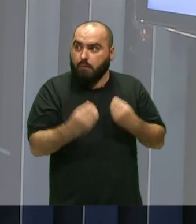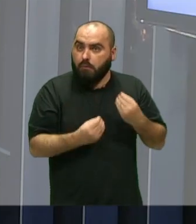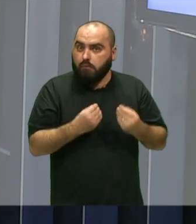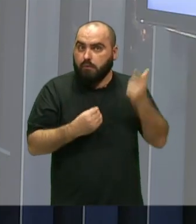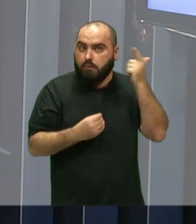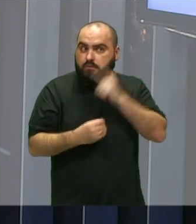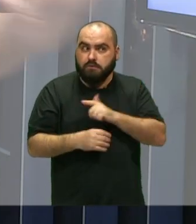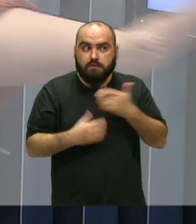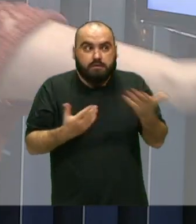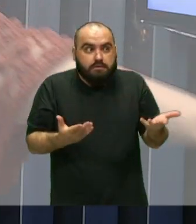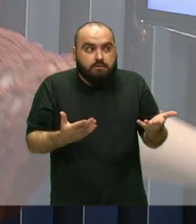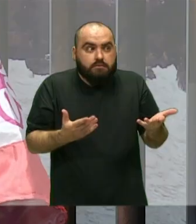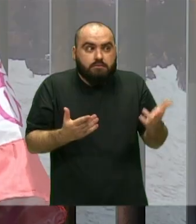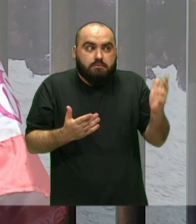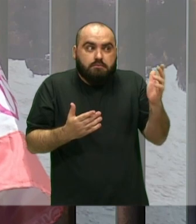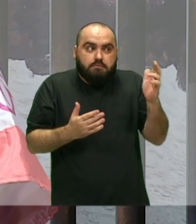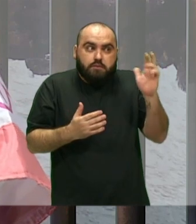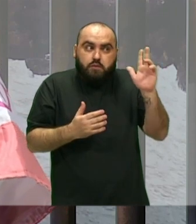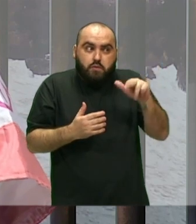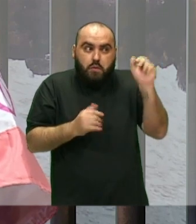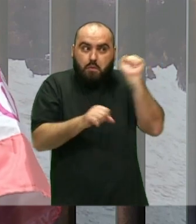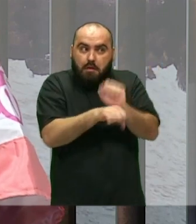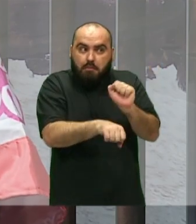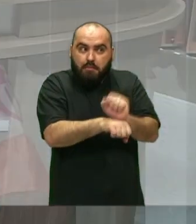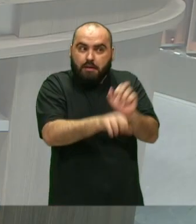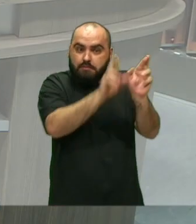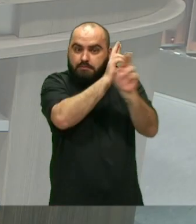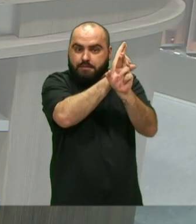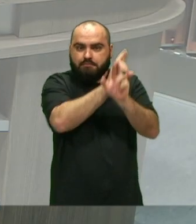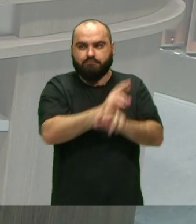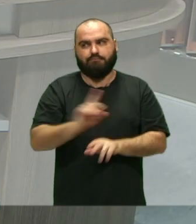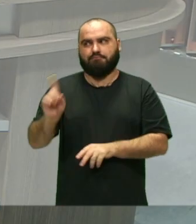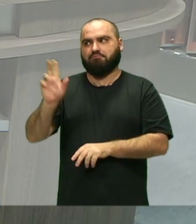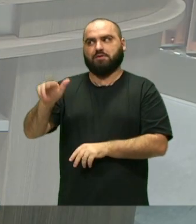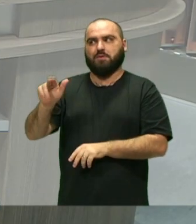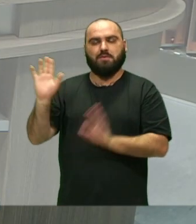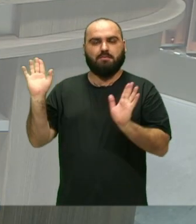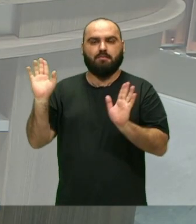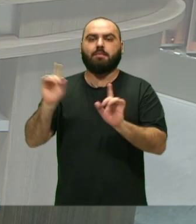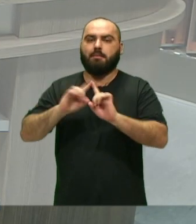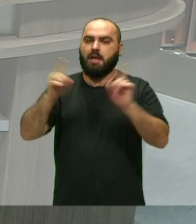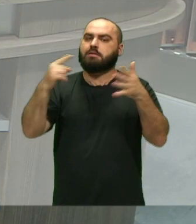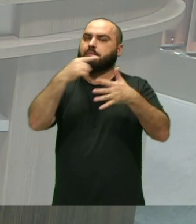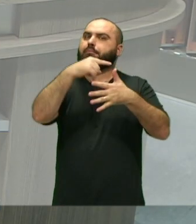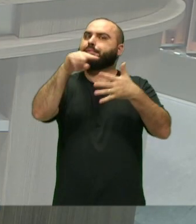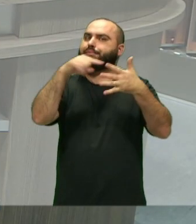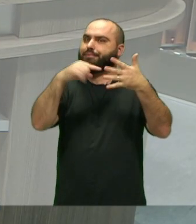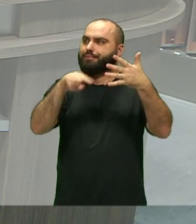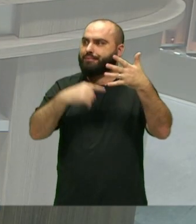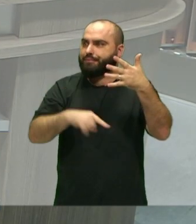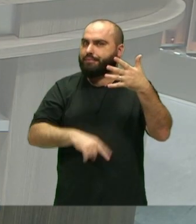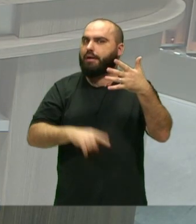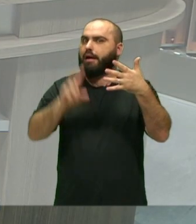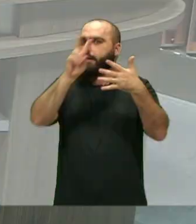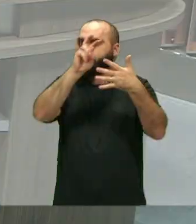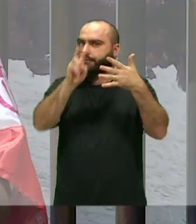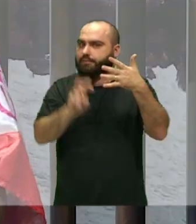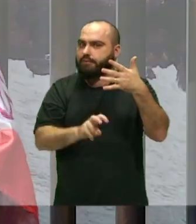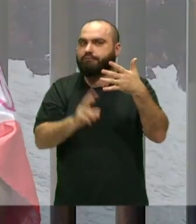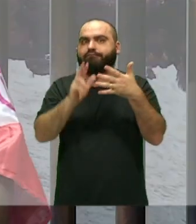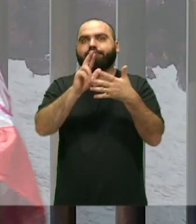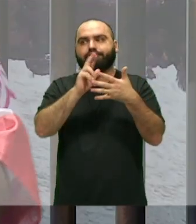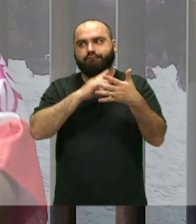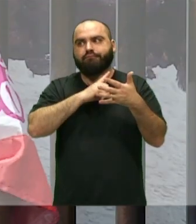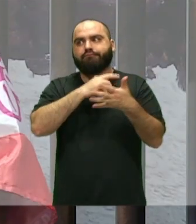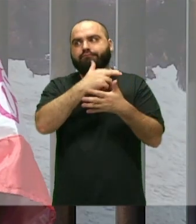mulher vai parar eu espero que nunca nunca mas é muitas pautas sendo sempre abordada e